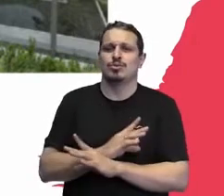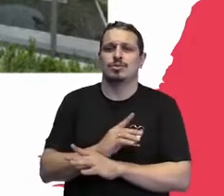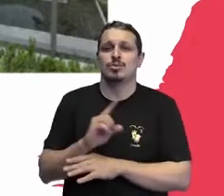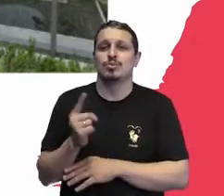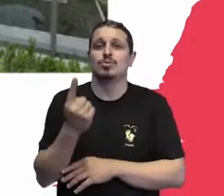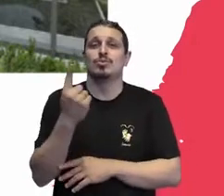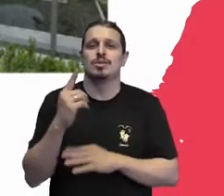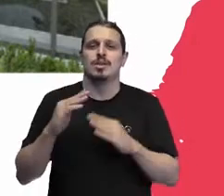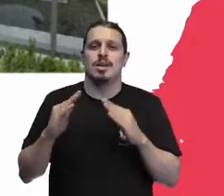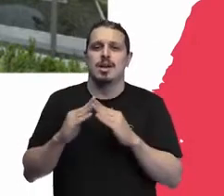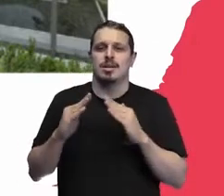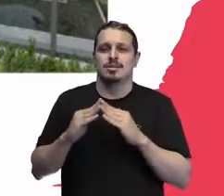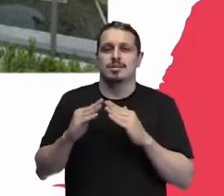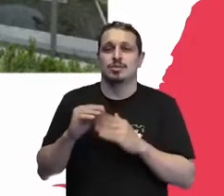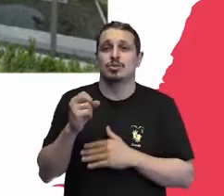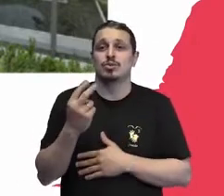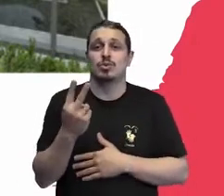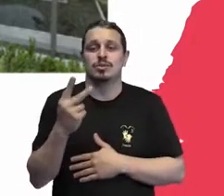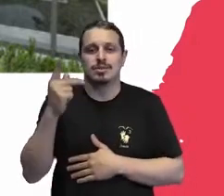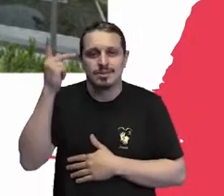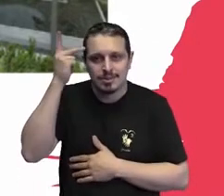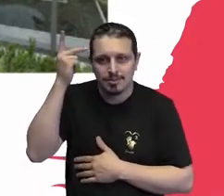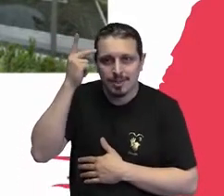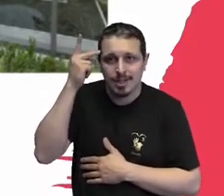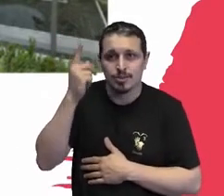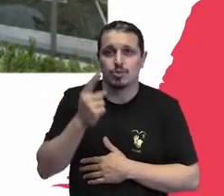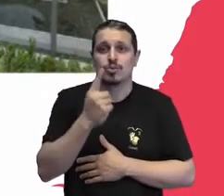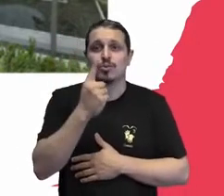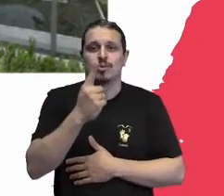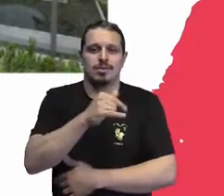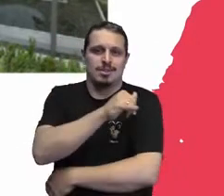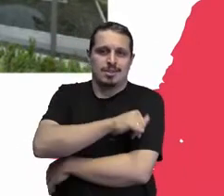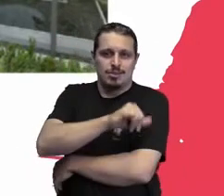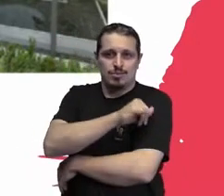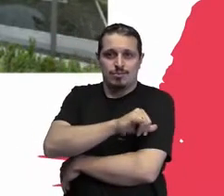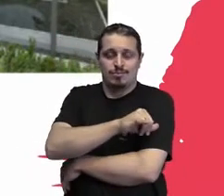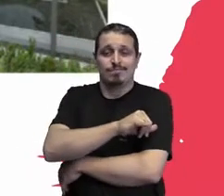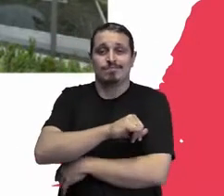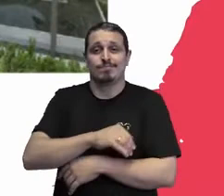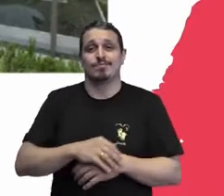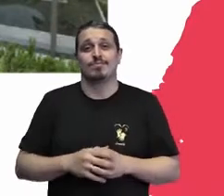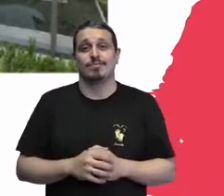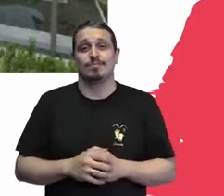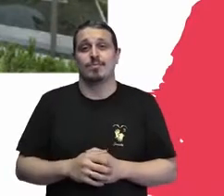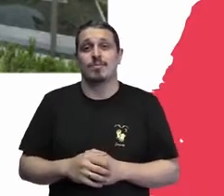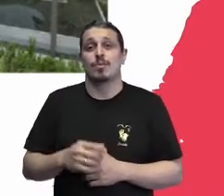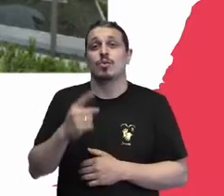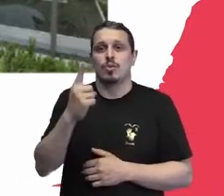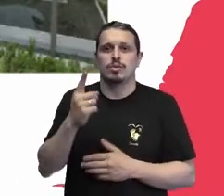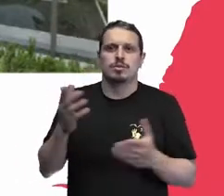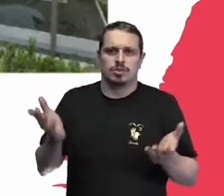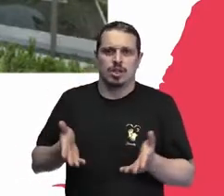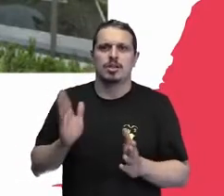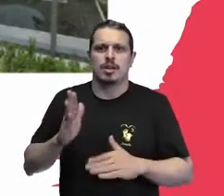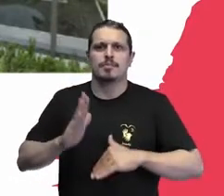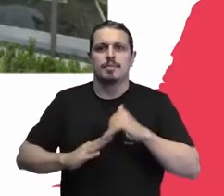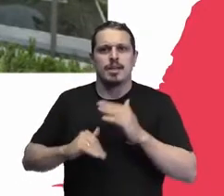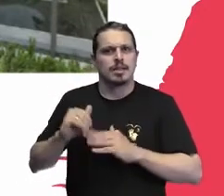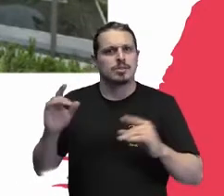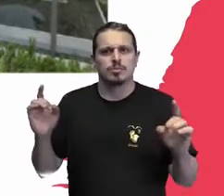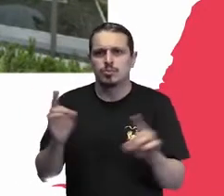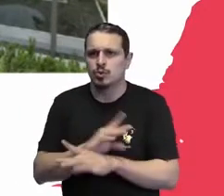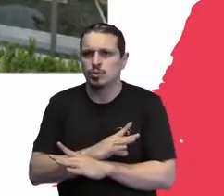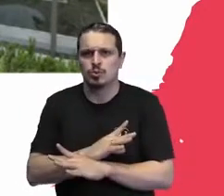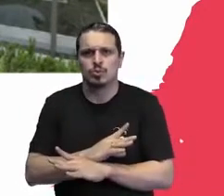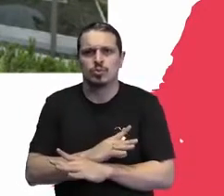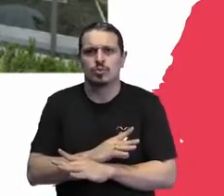duas em São Paulo, e uma no Rio de Janeiro, entretanto, então essa é uma, que está materializado, está ali o endereço, é a JFL,